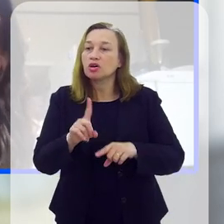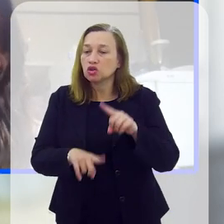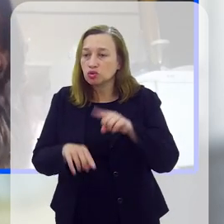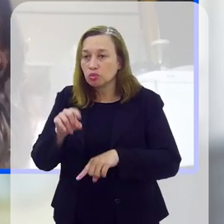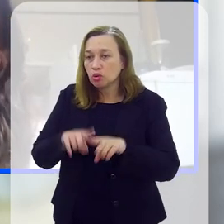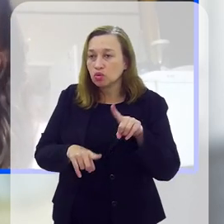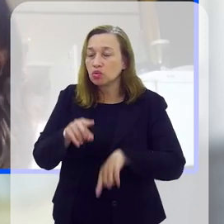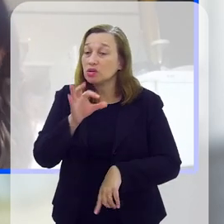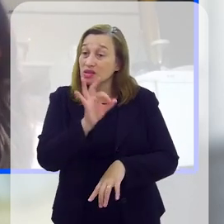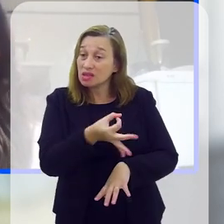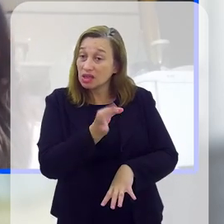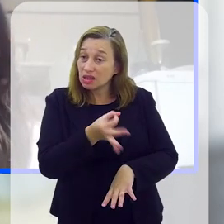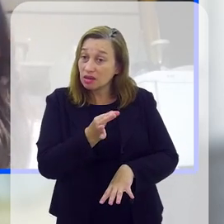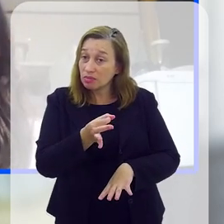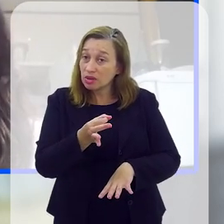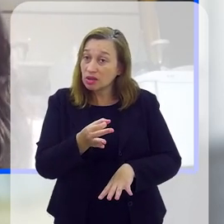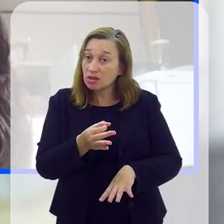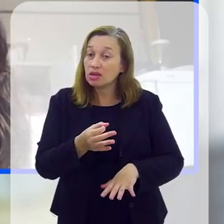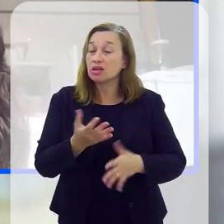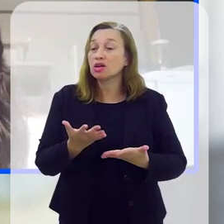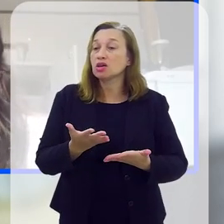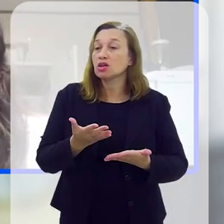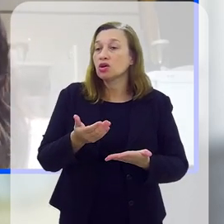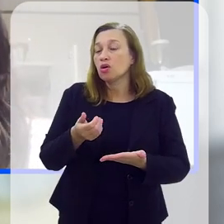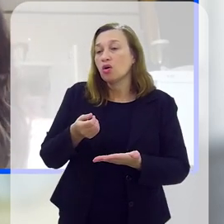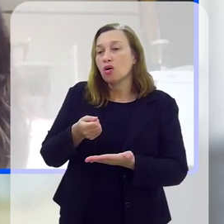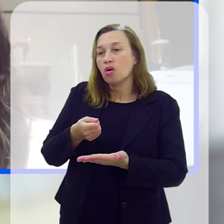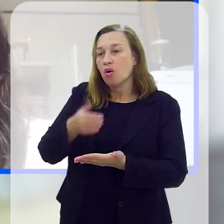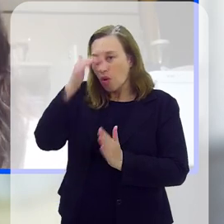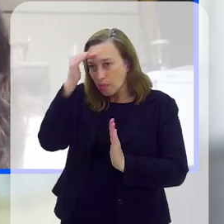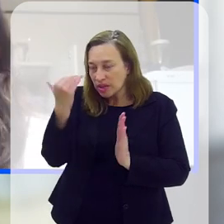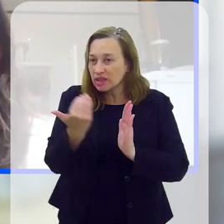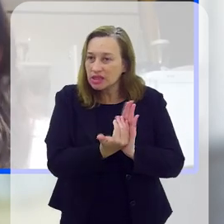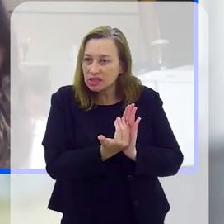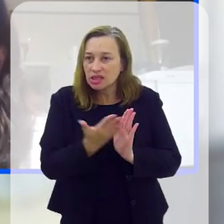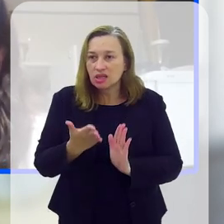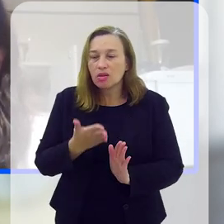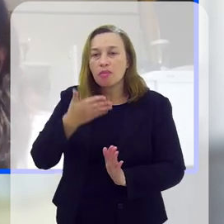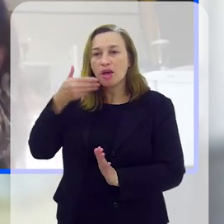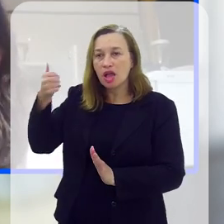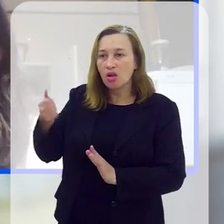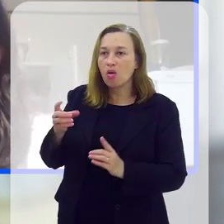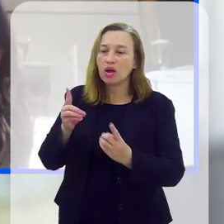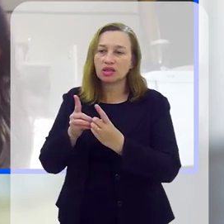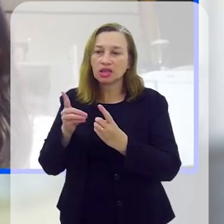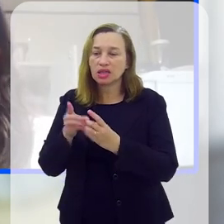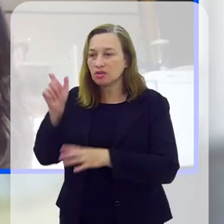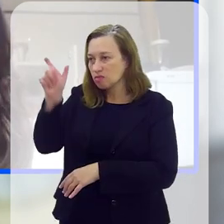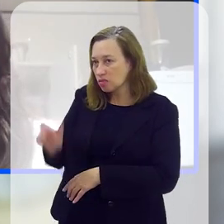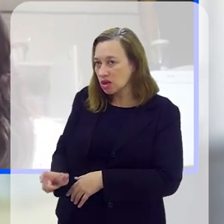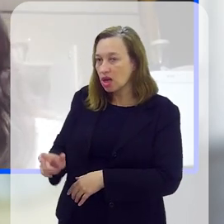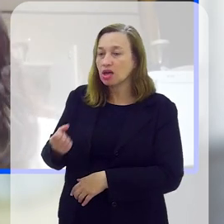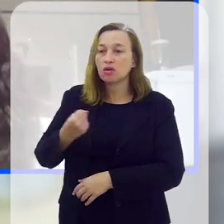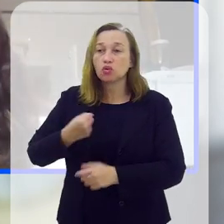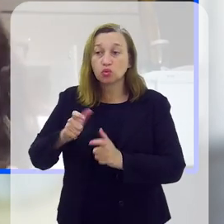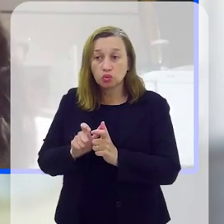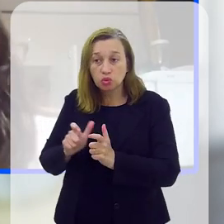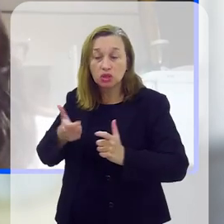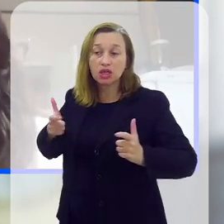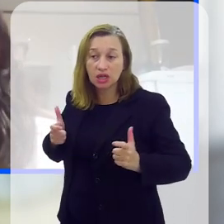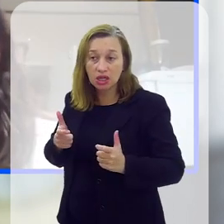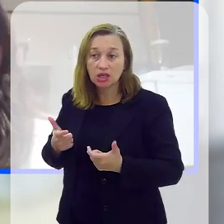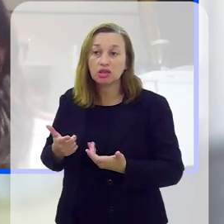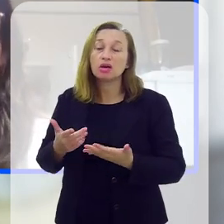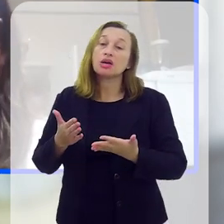recursos para que os equipamentos sejam realmente atendos às exigências legais e possam atender melhor essas mulheres, talvez